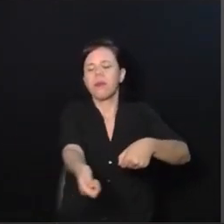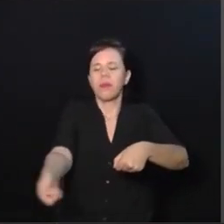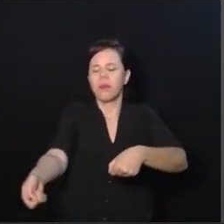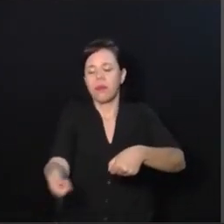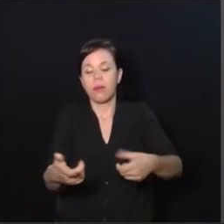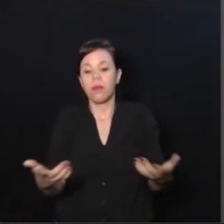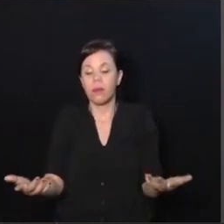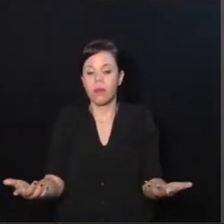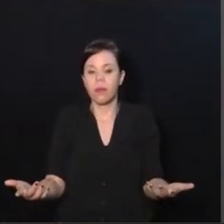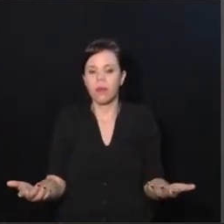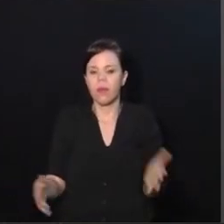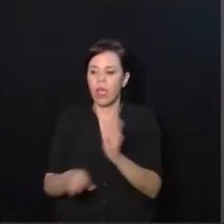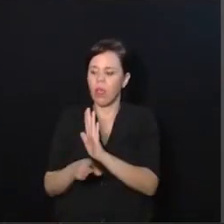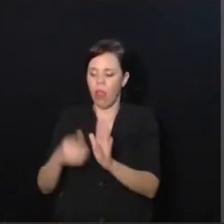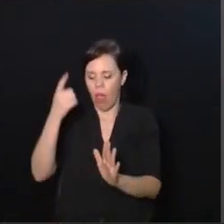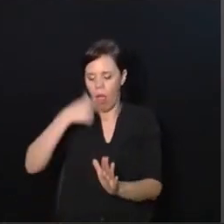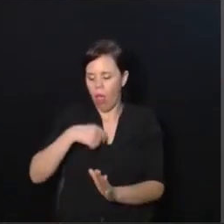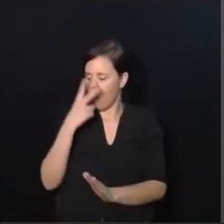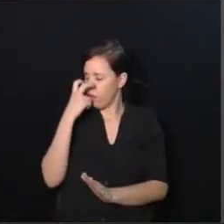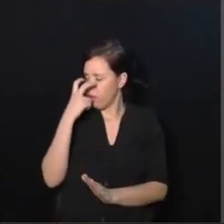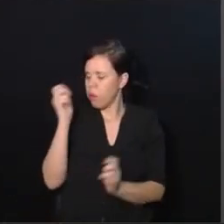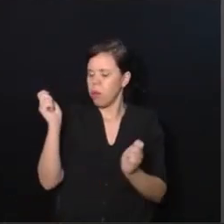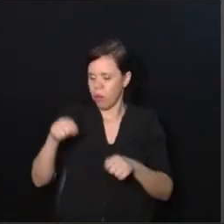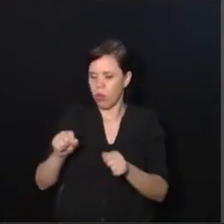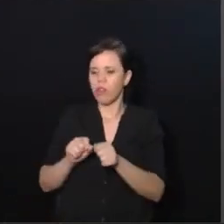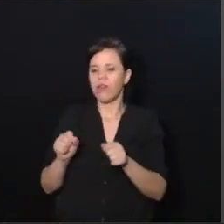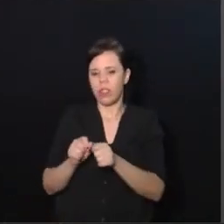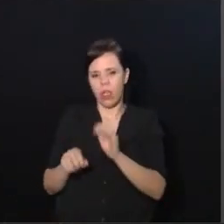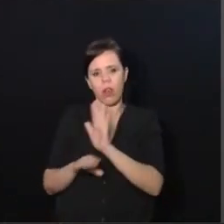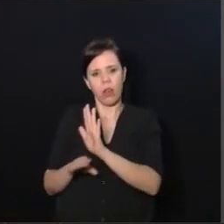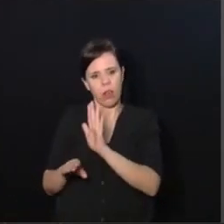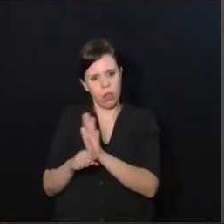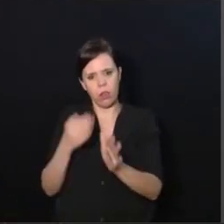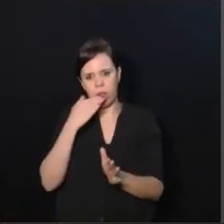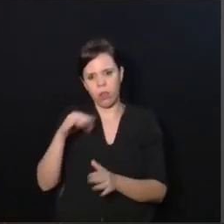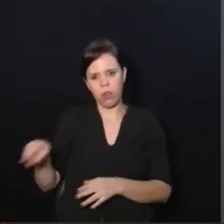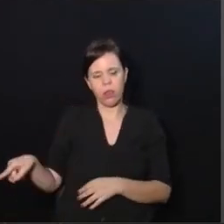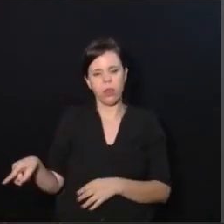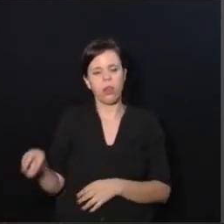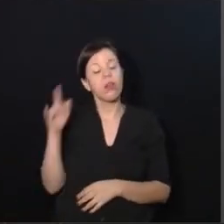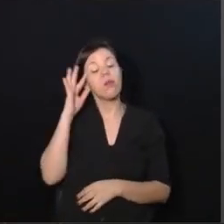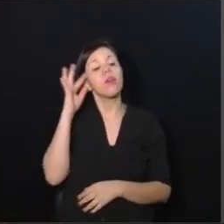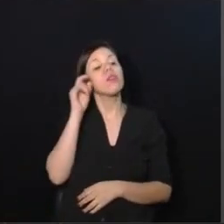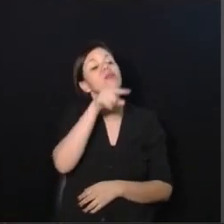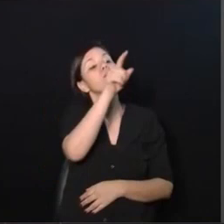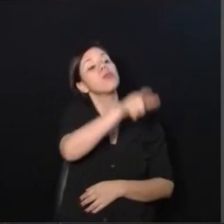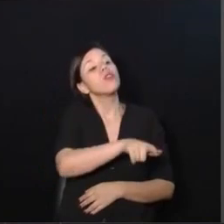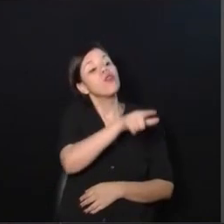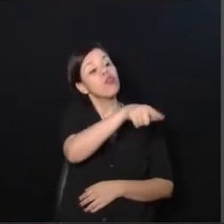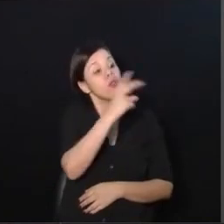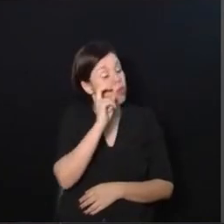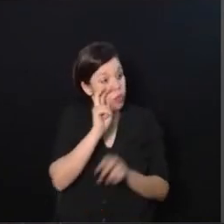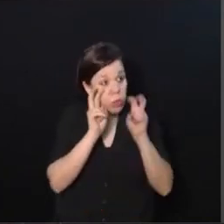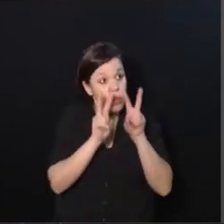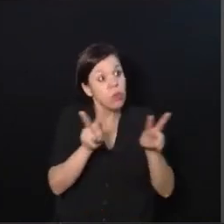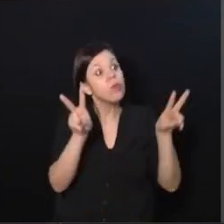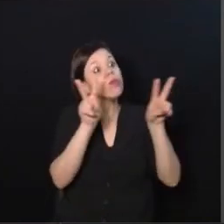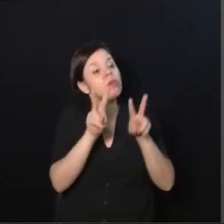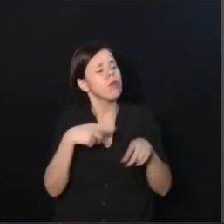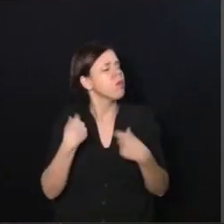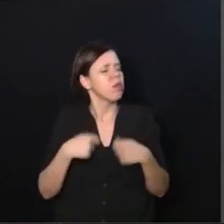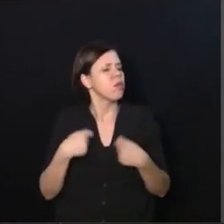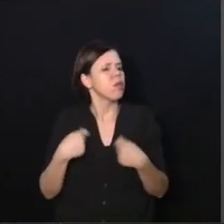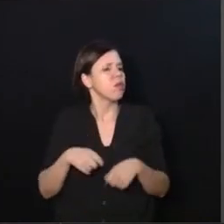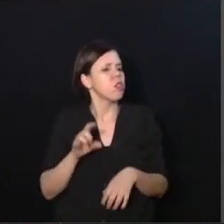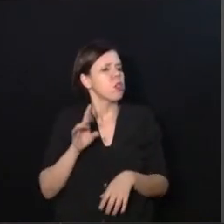assim, se até eu, gente, que não enxergo, posso fazer uma coisa dessa com uma criança, imagina quem enxerga. A gente não precisa